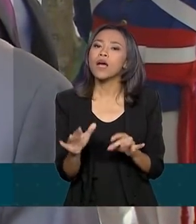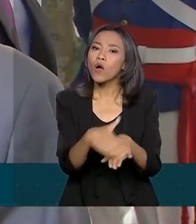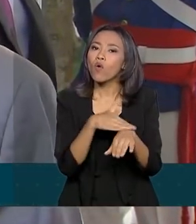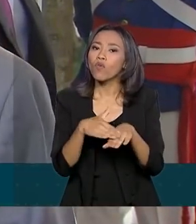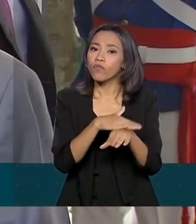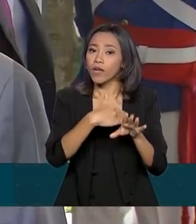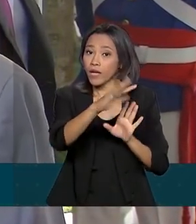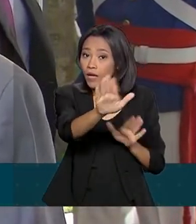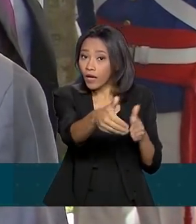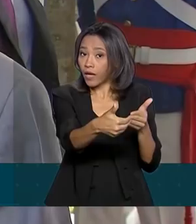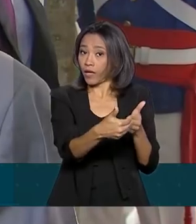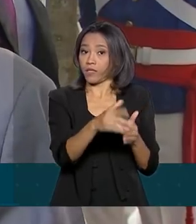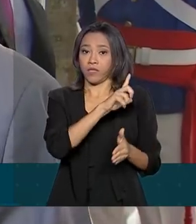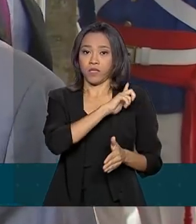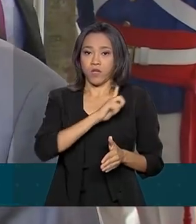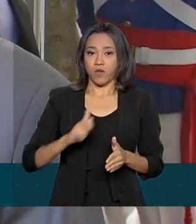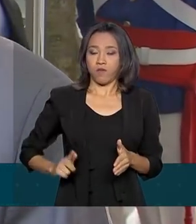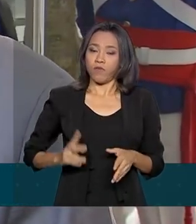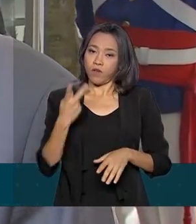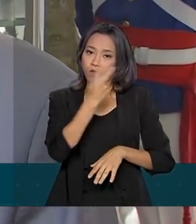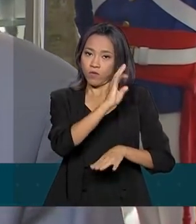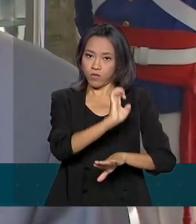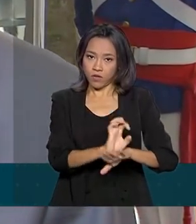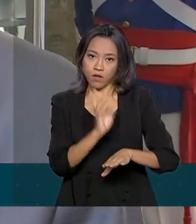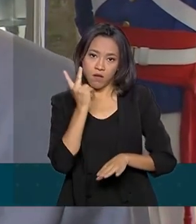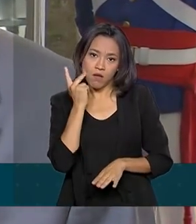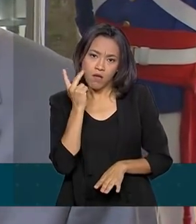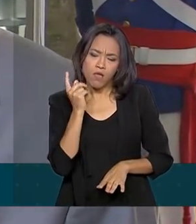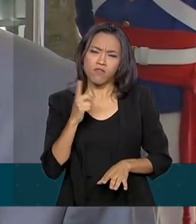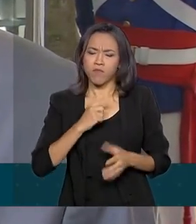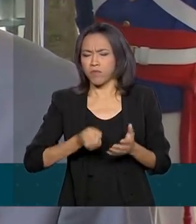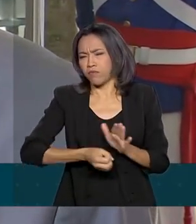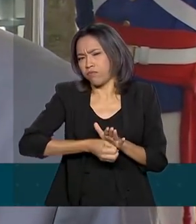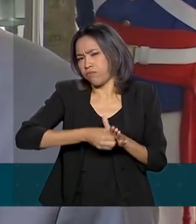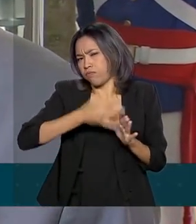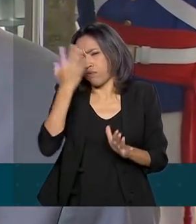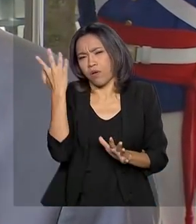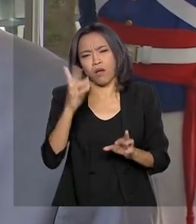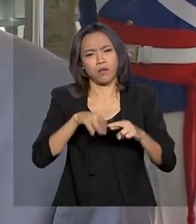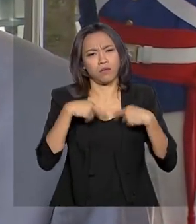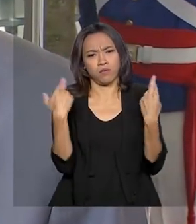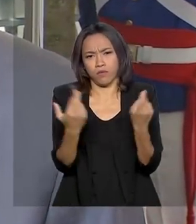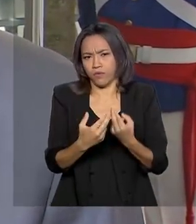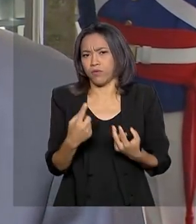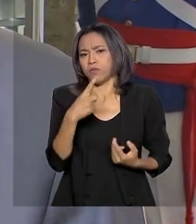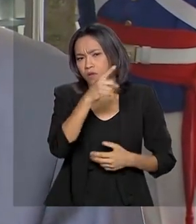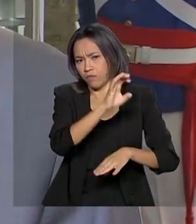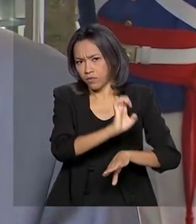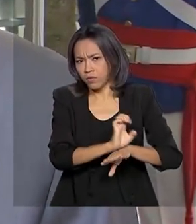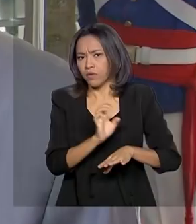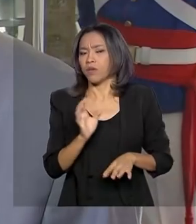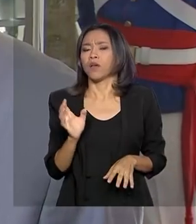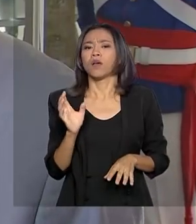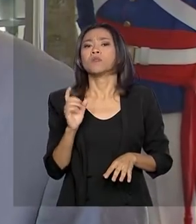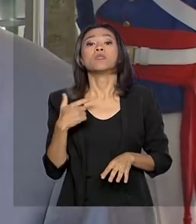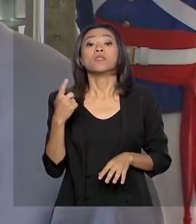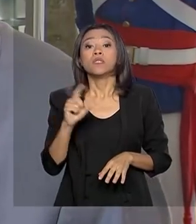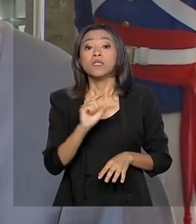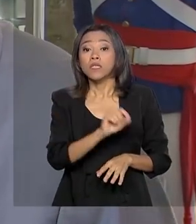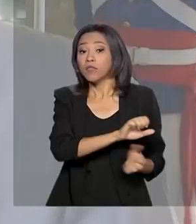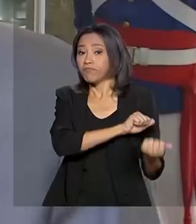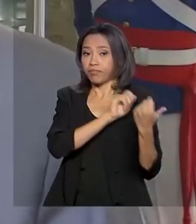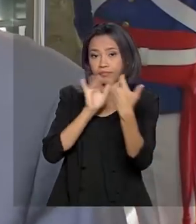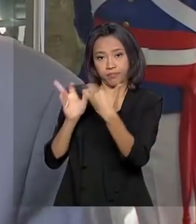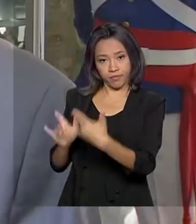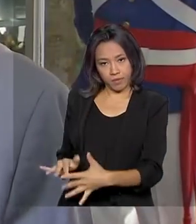governador do Estado, tivemos várias reuniões lá e nós reportamos a ele o que aconteceu lá. Foi só